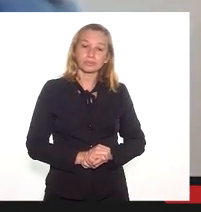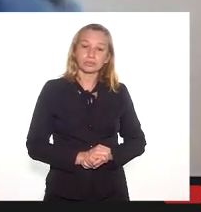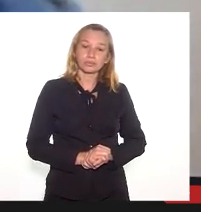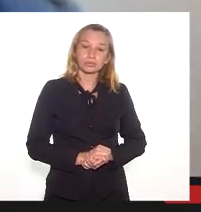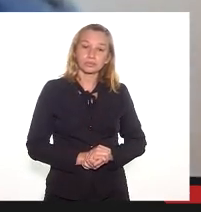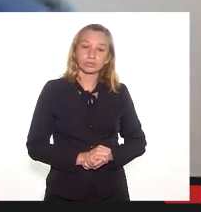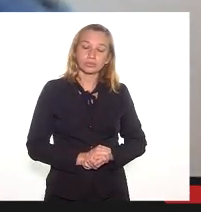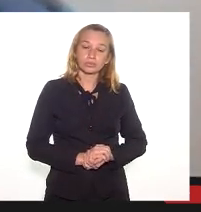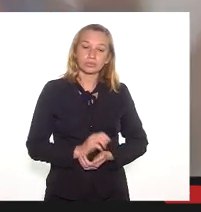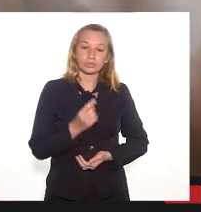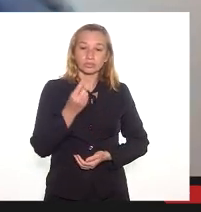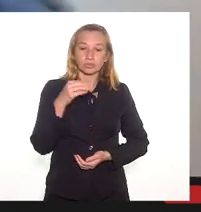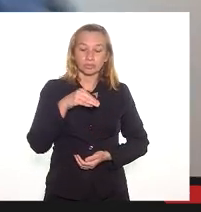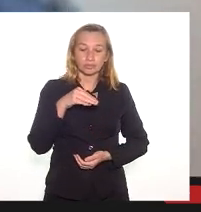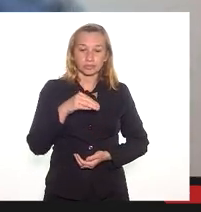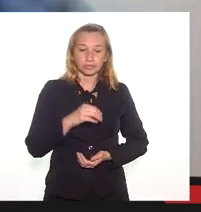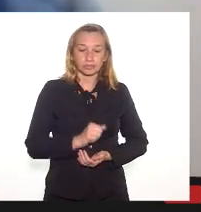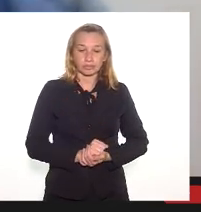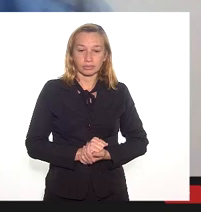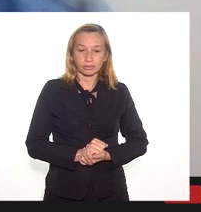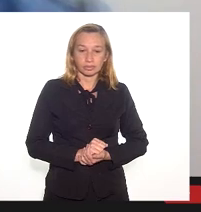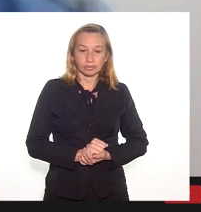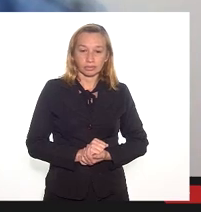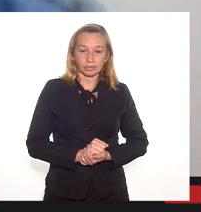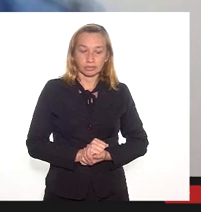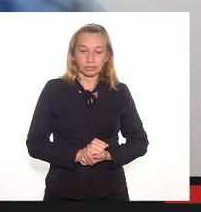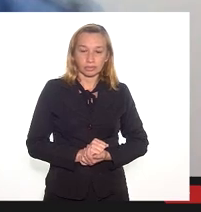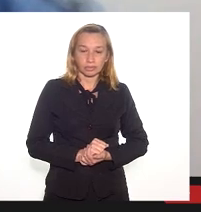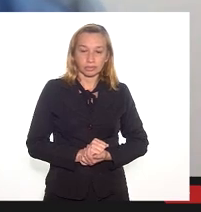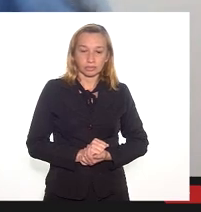Só um minuto, que agora eu, ah,